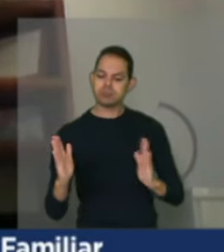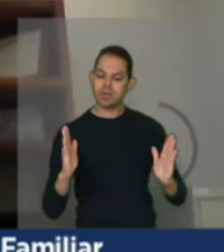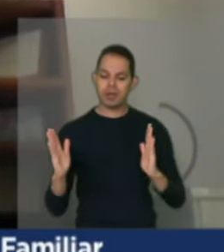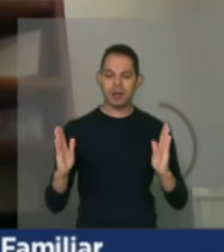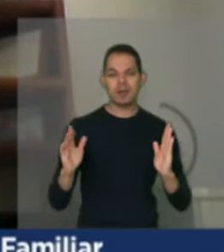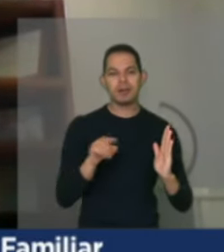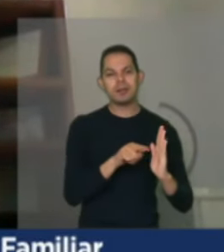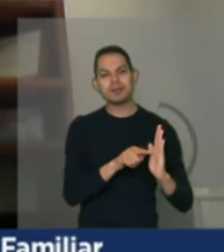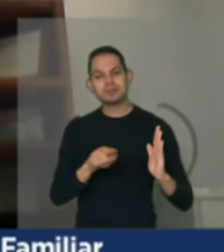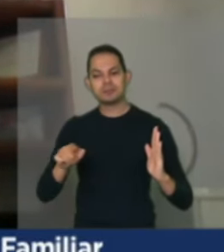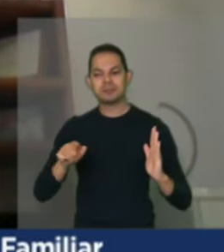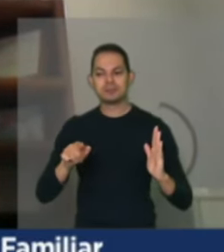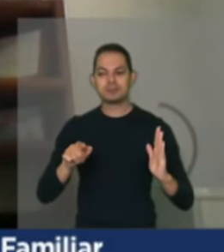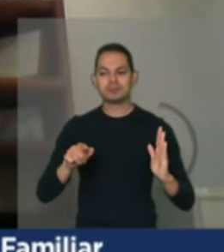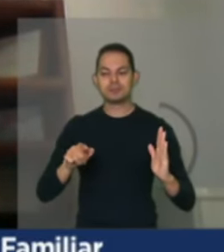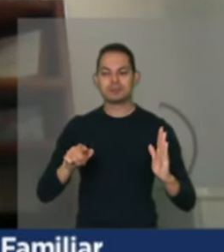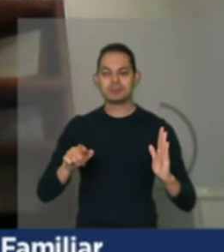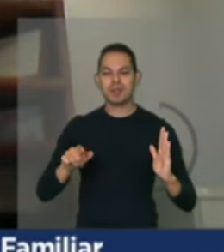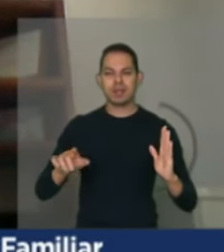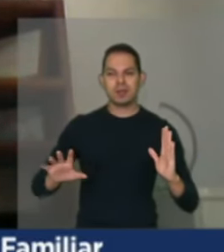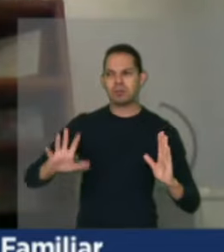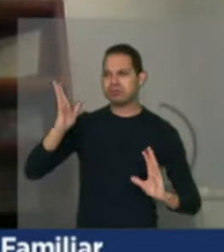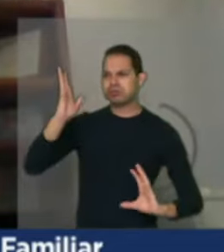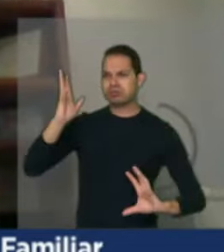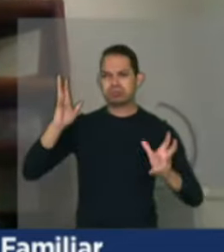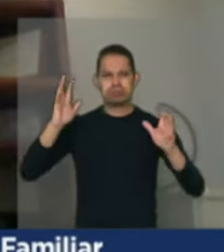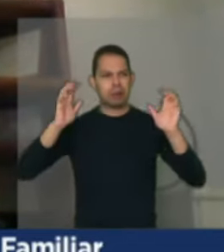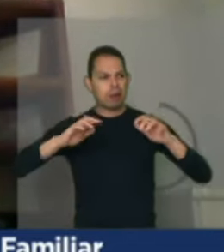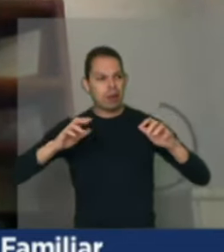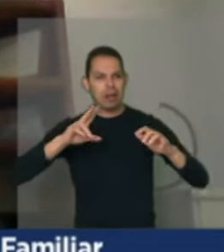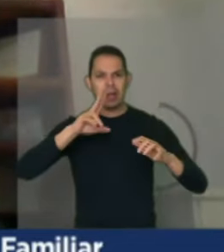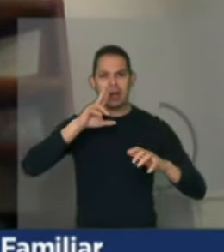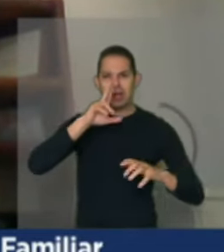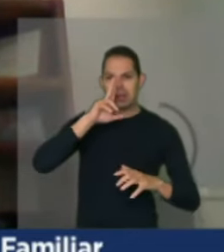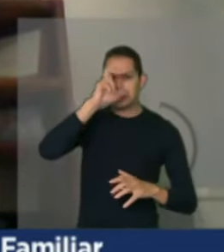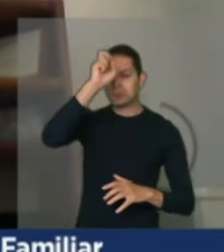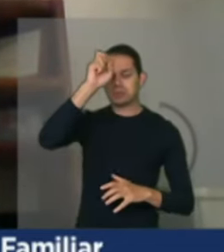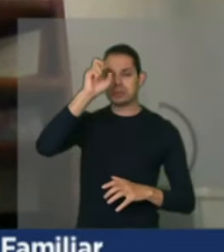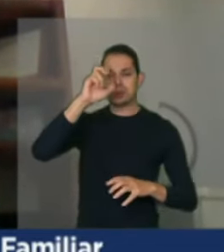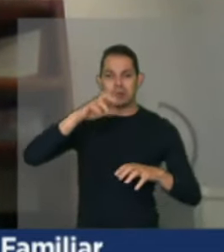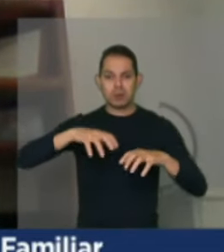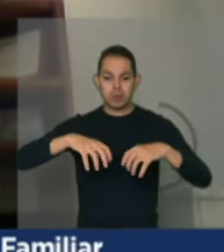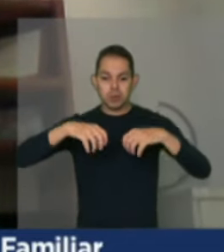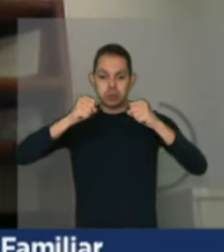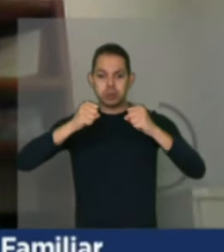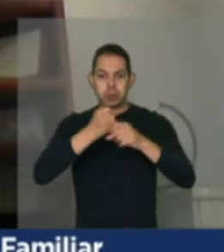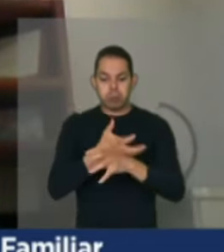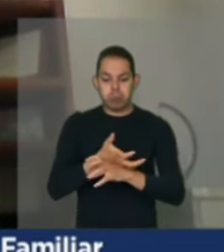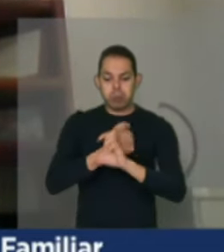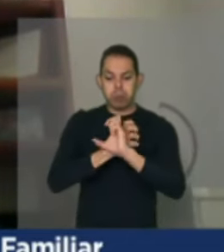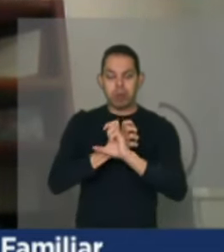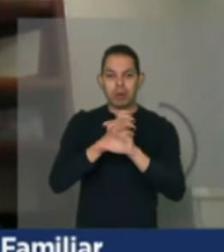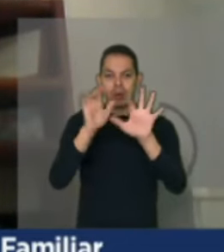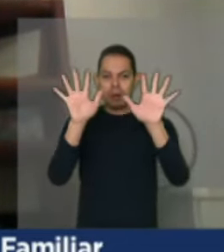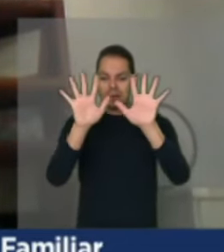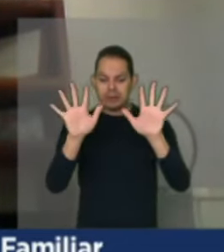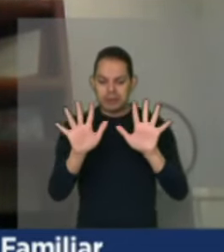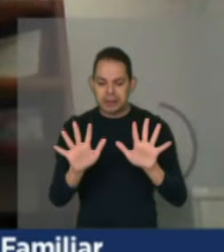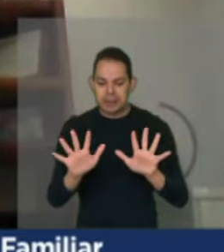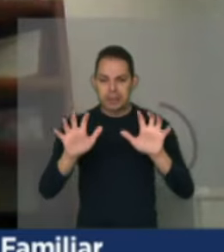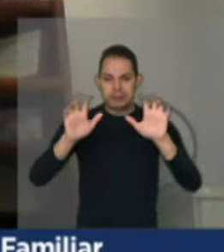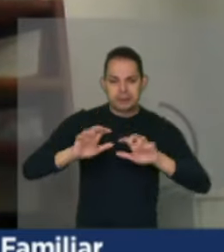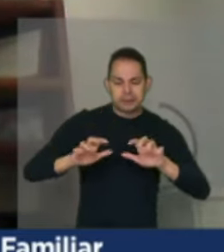que existe catástrofes climáticas, seja de seca, estiagem, ou seja de geada, ou de excesso de chuvas,